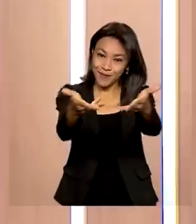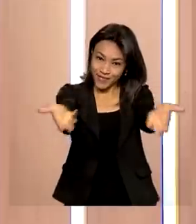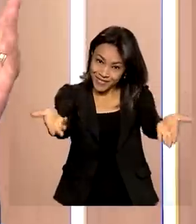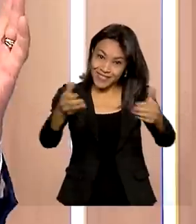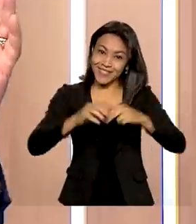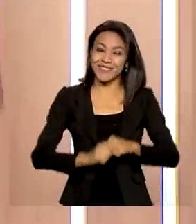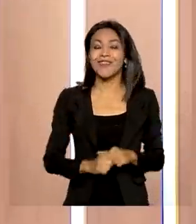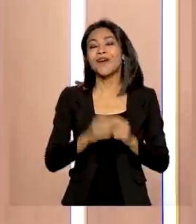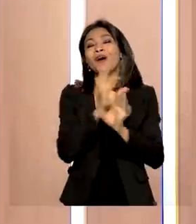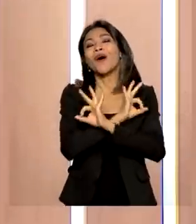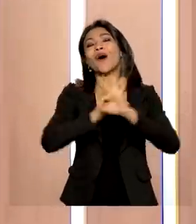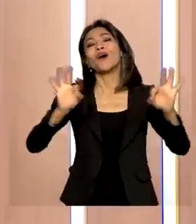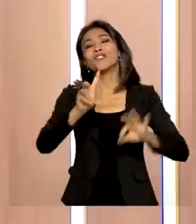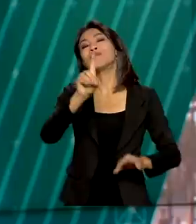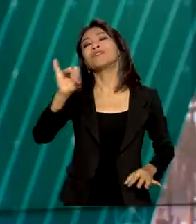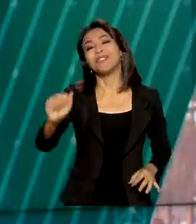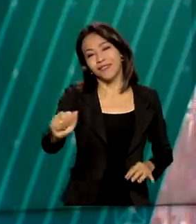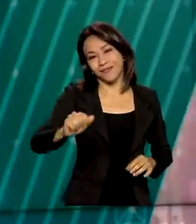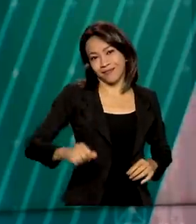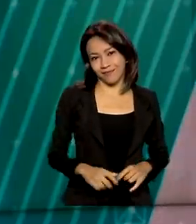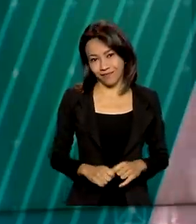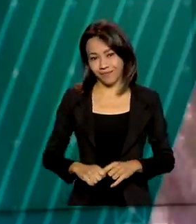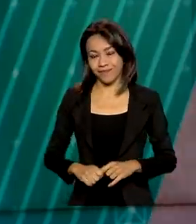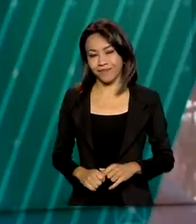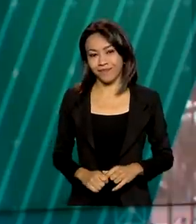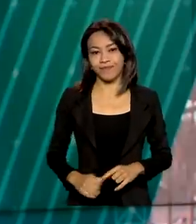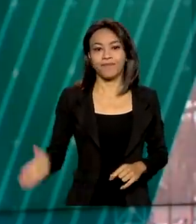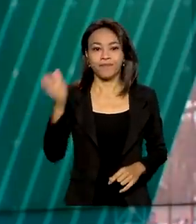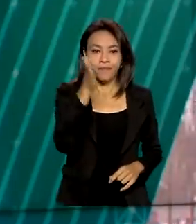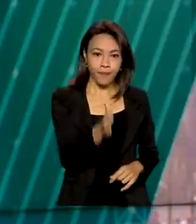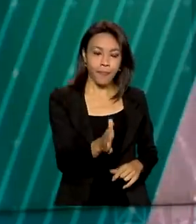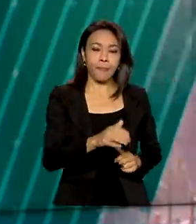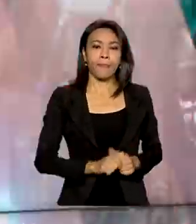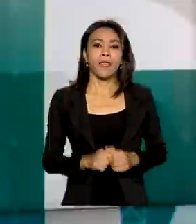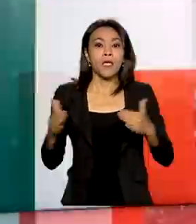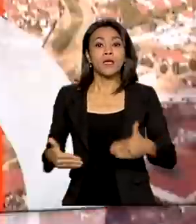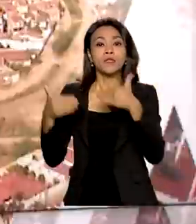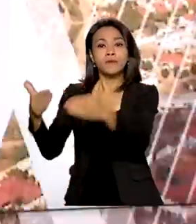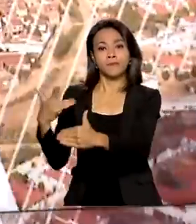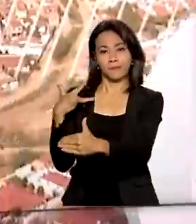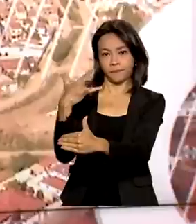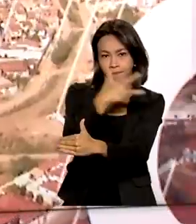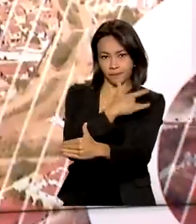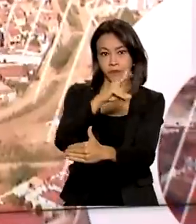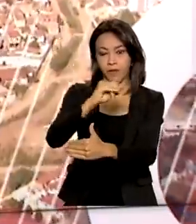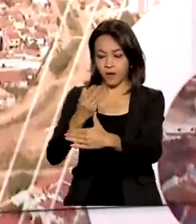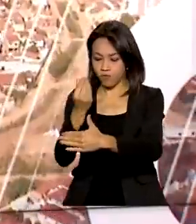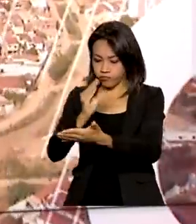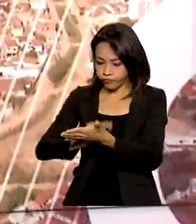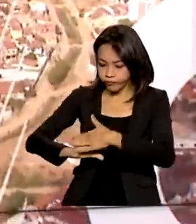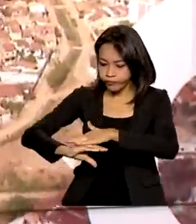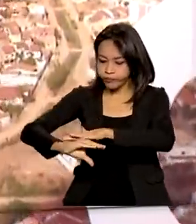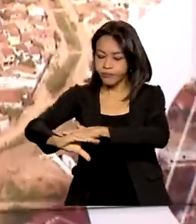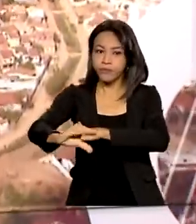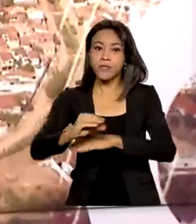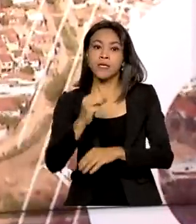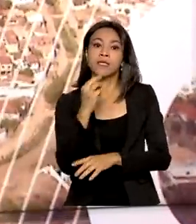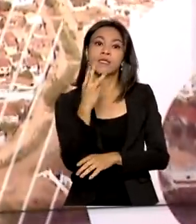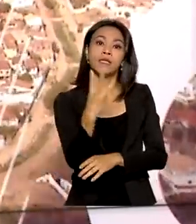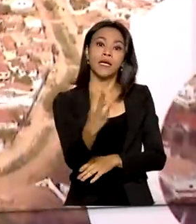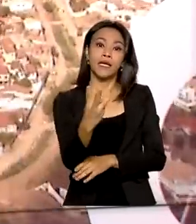contigo e tenha um ótimo dia. O Ministério da Saúde vai investir R$ 3,7 milhões